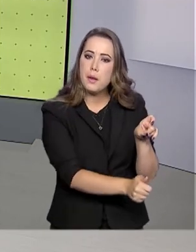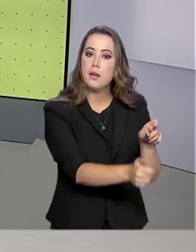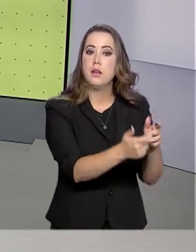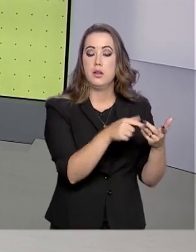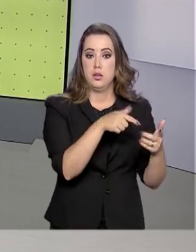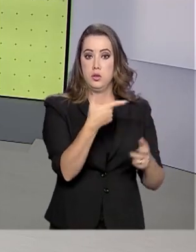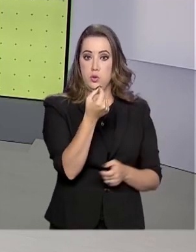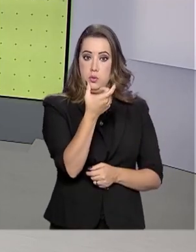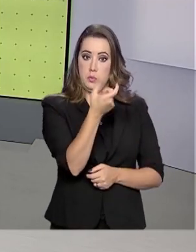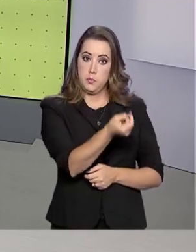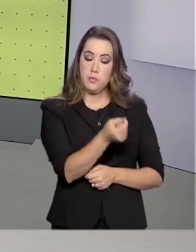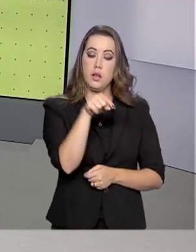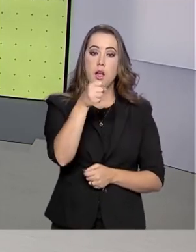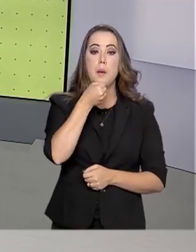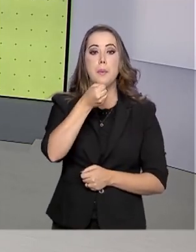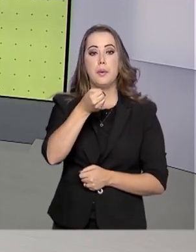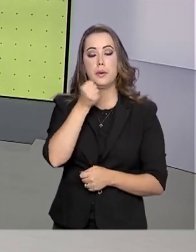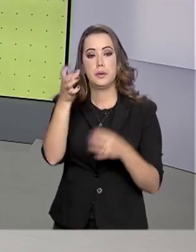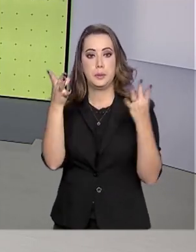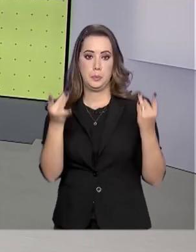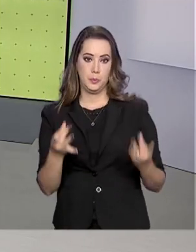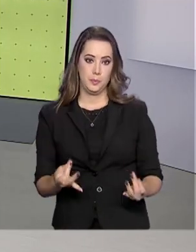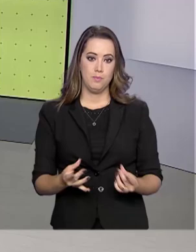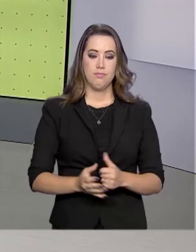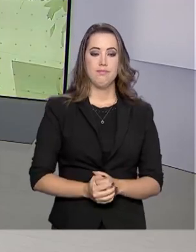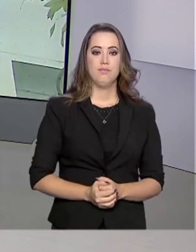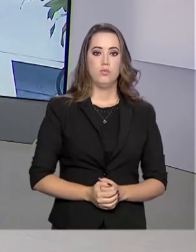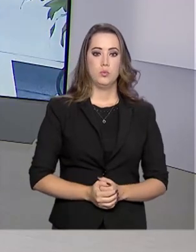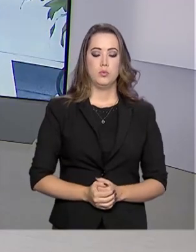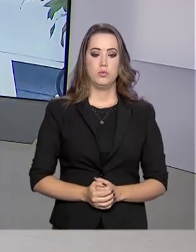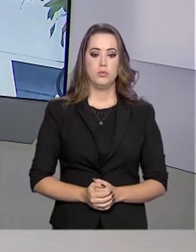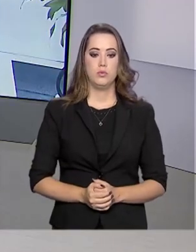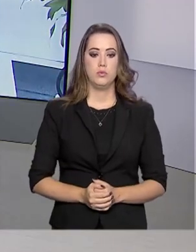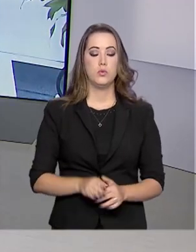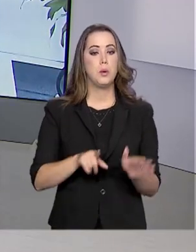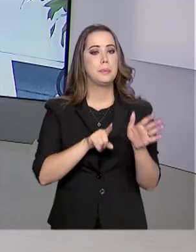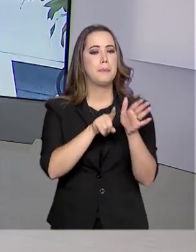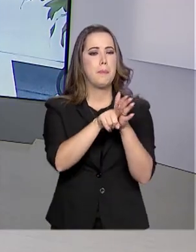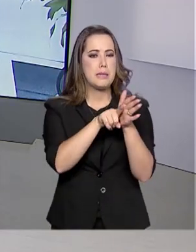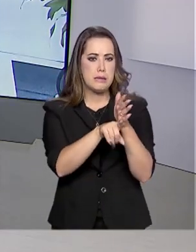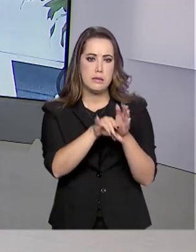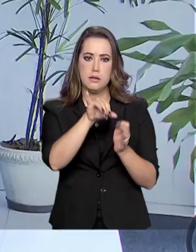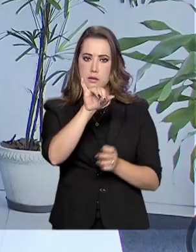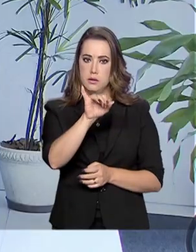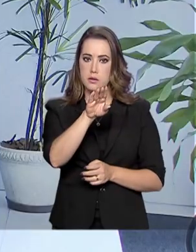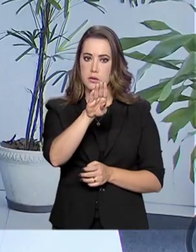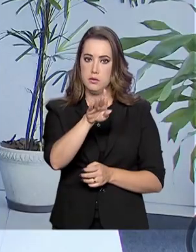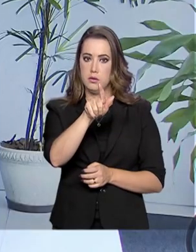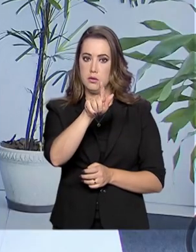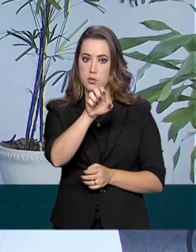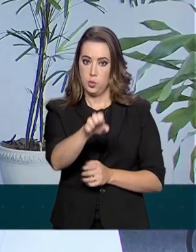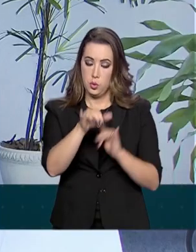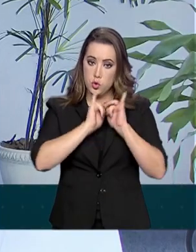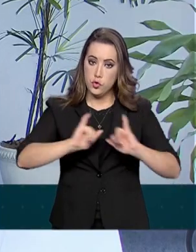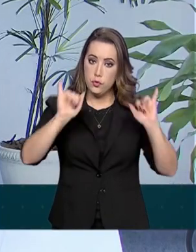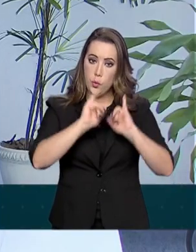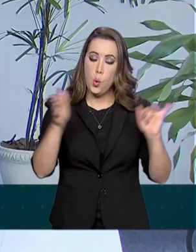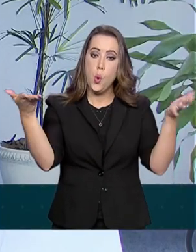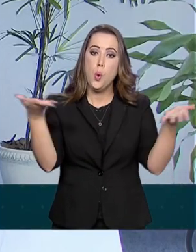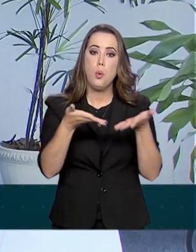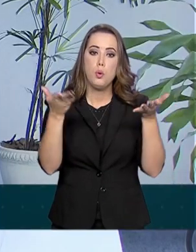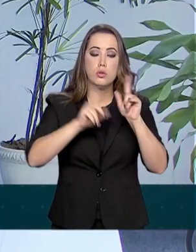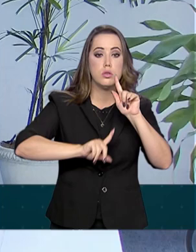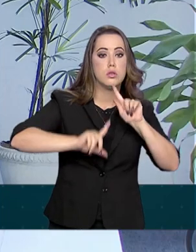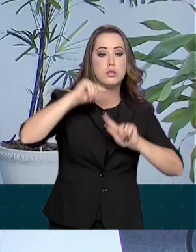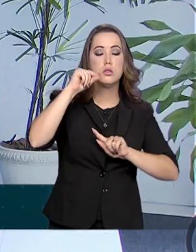repórter Alessandra Lago conta pra gente. O IBGE divulgou hoje as previsões da safra, que deve ser recorde e